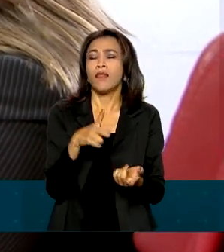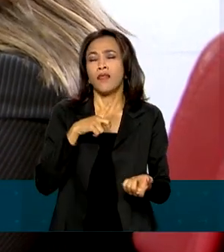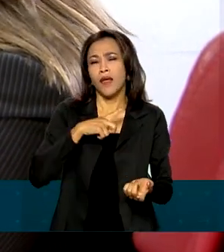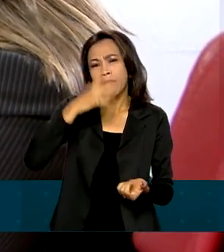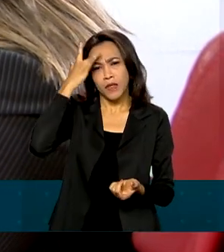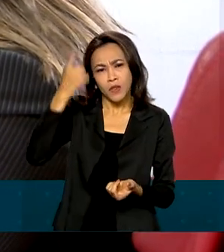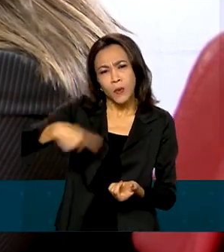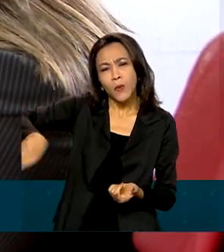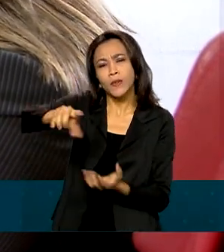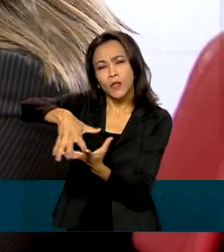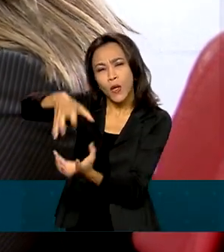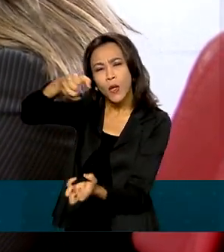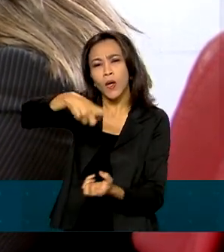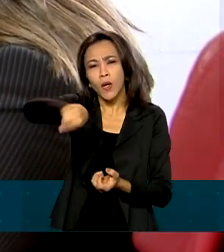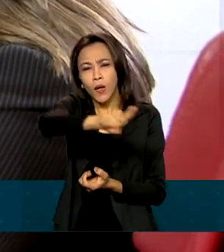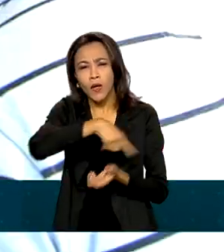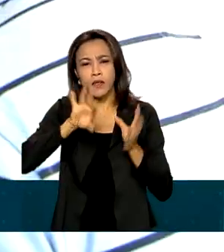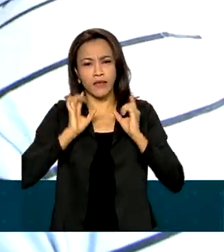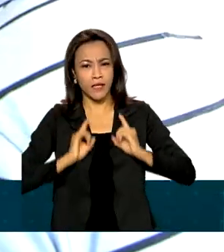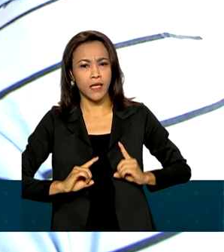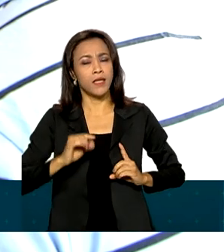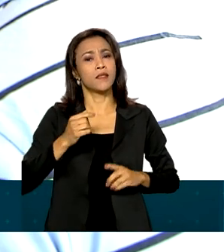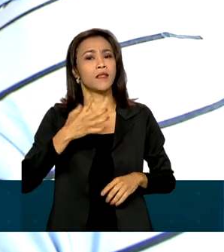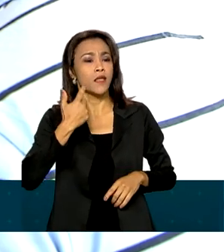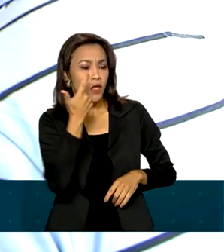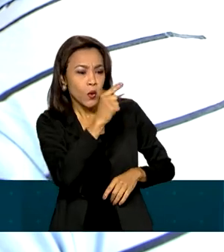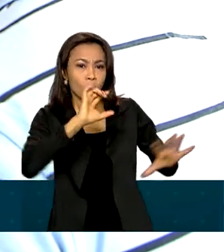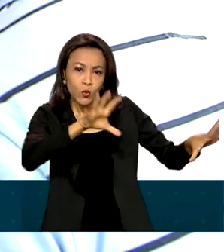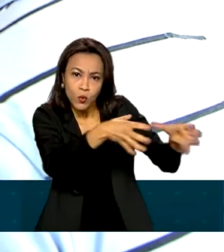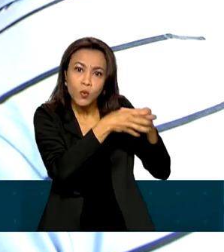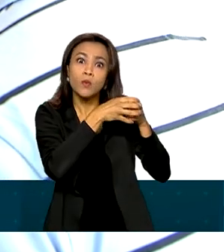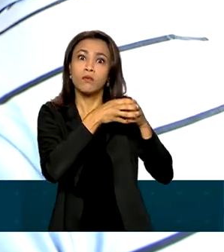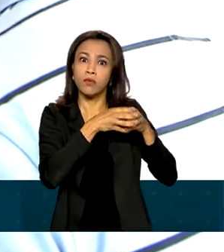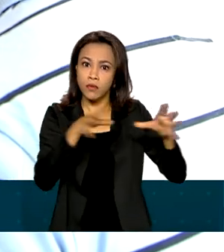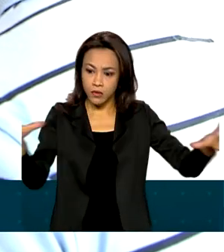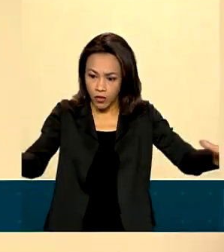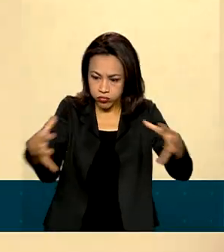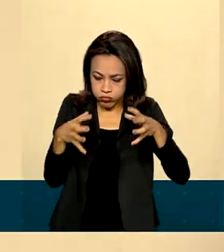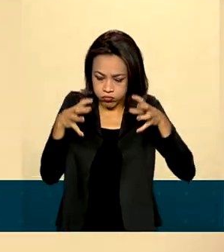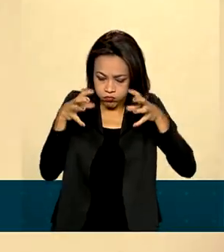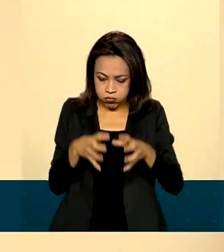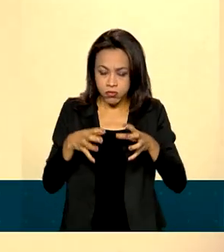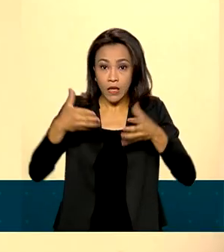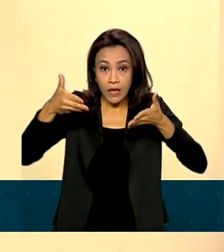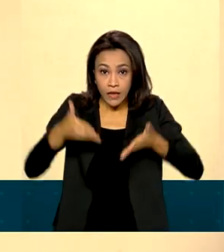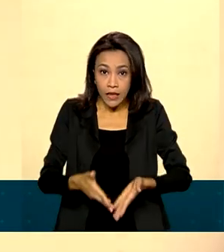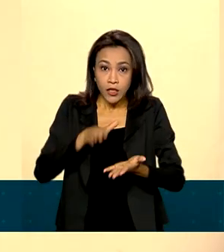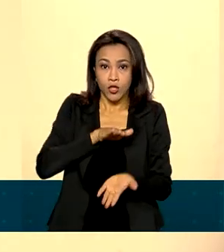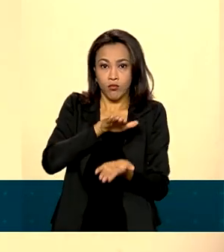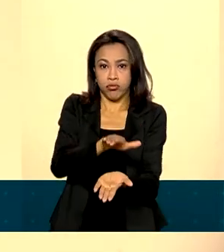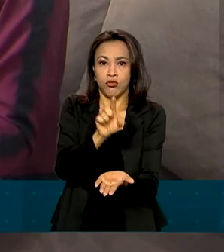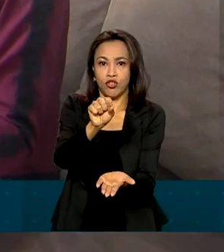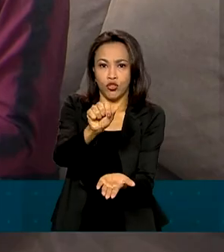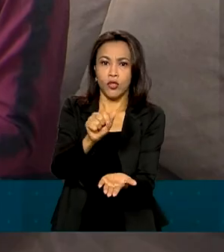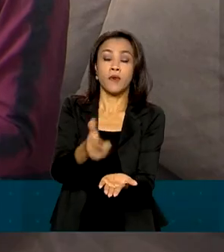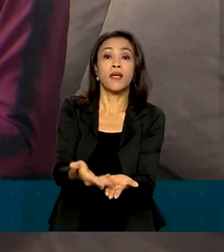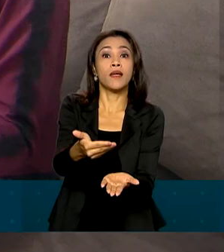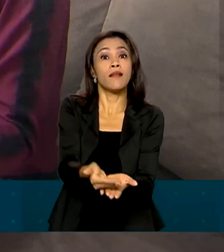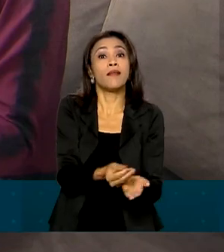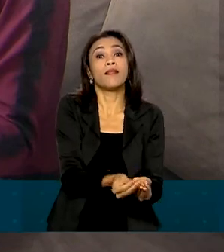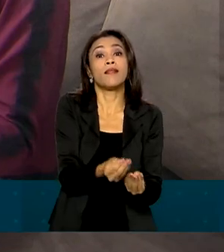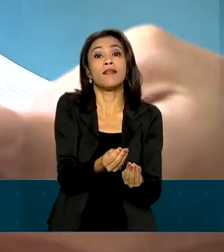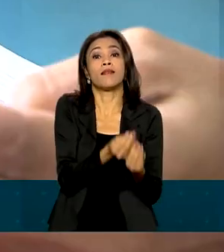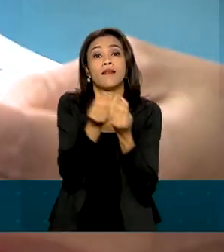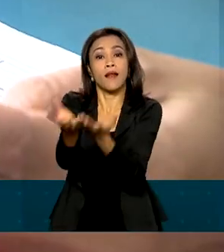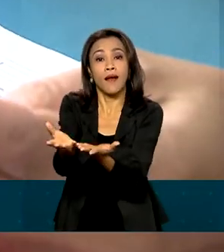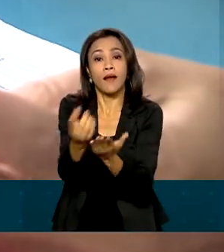pessoas com deficiência e outros grupos prioritários, fazem parte deste lote, receberão neste lote aqueles que entregaram a declaração até